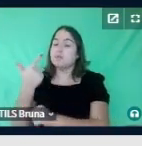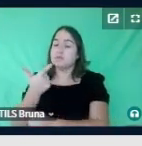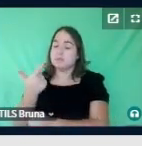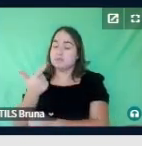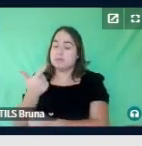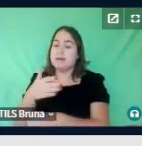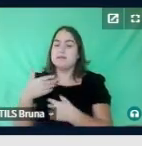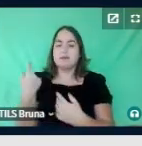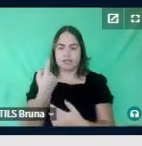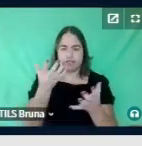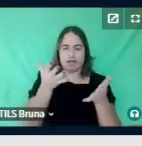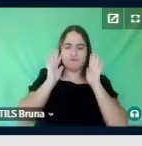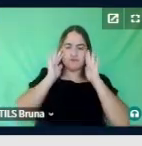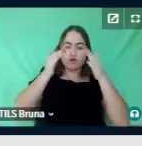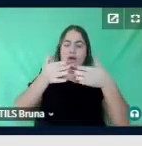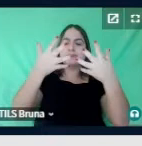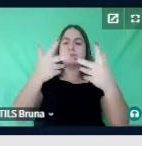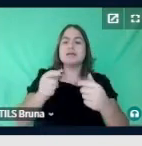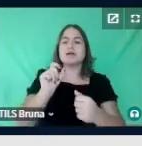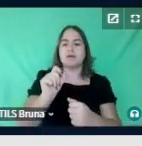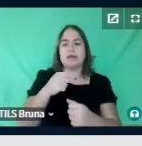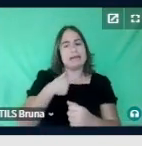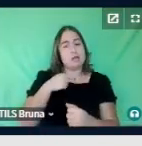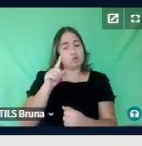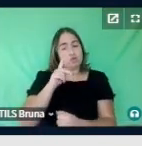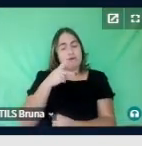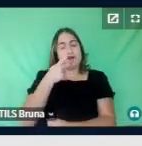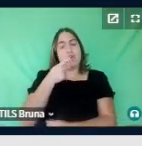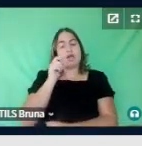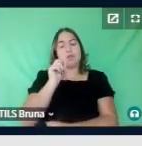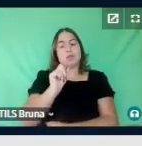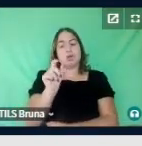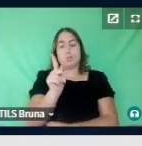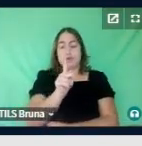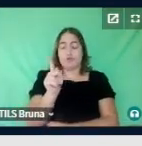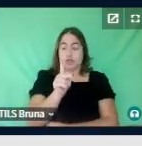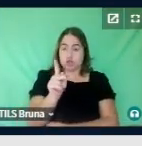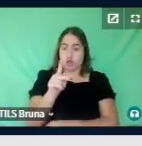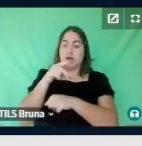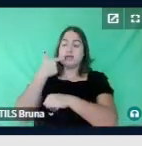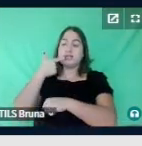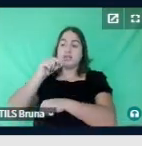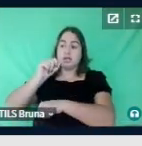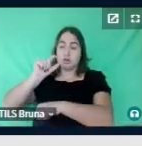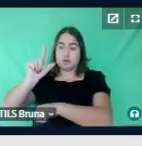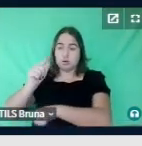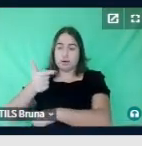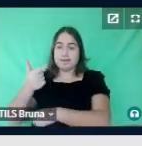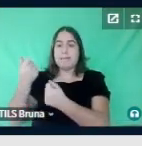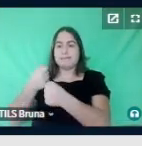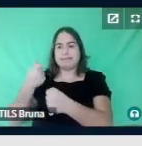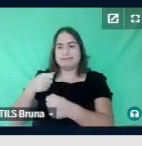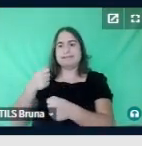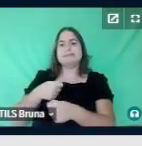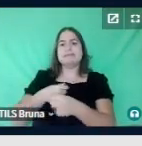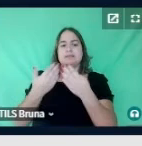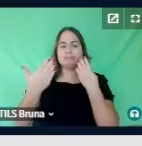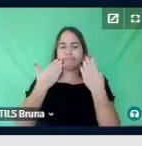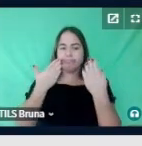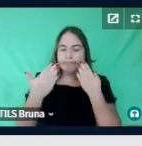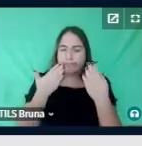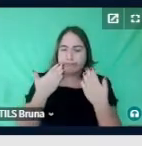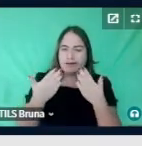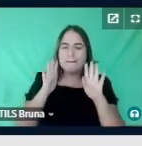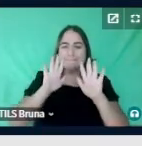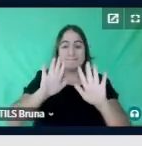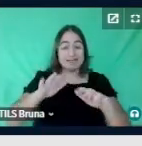que eu não estou dizendo que o professor de língua estrangeira deva ser um terapeuta, mas é necessário uma